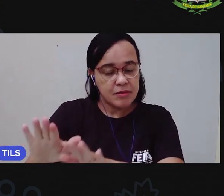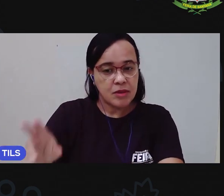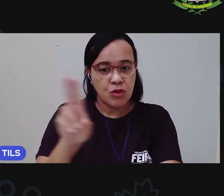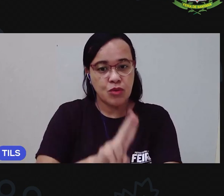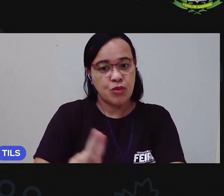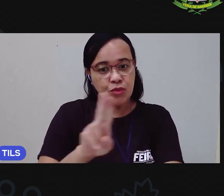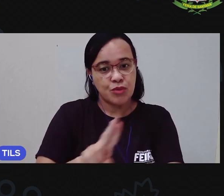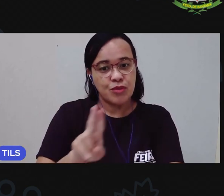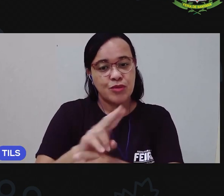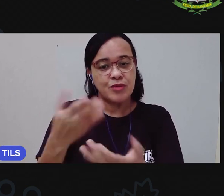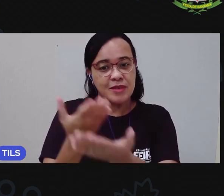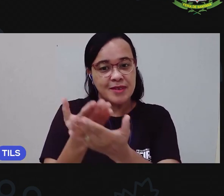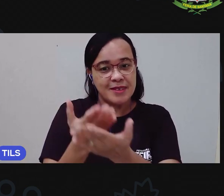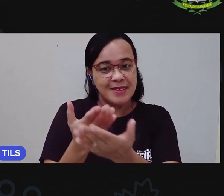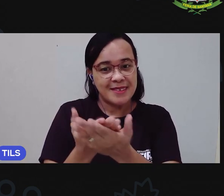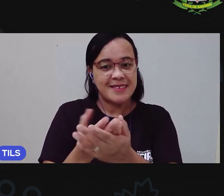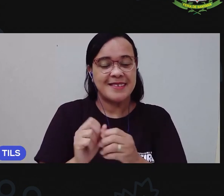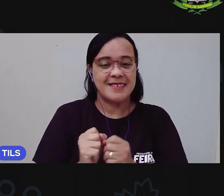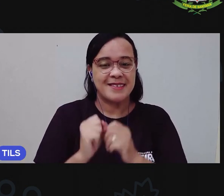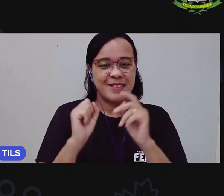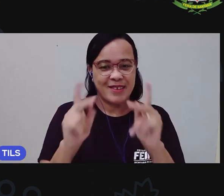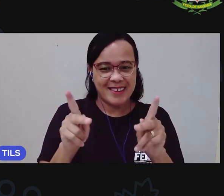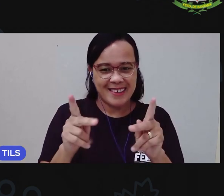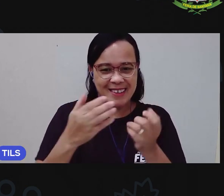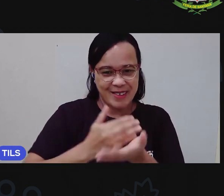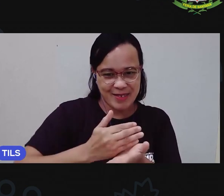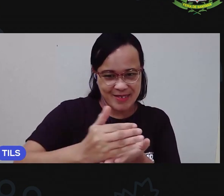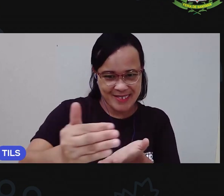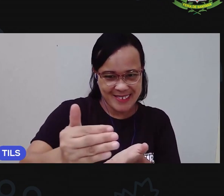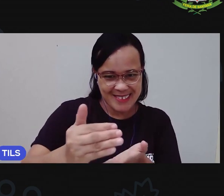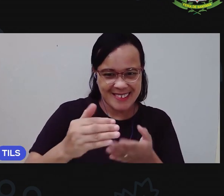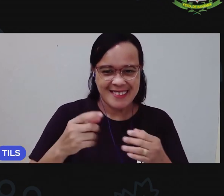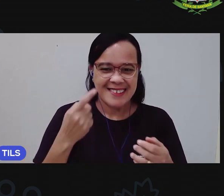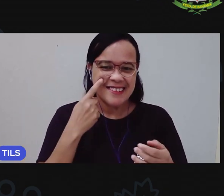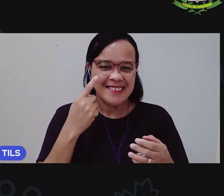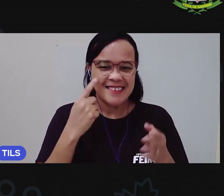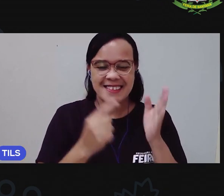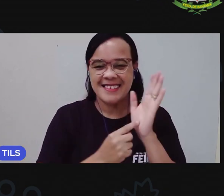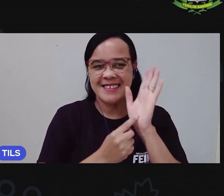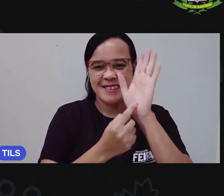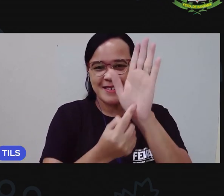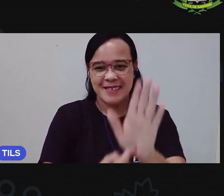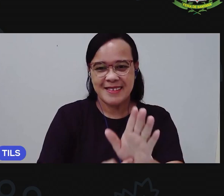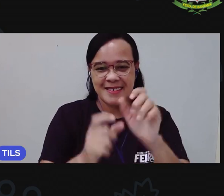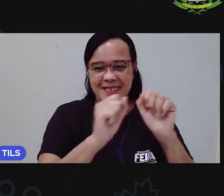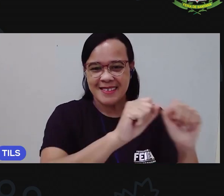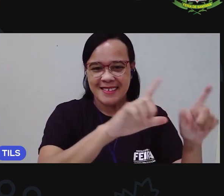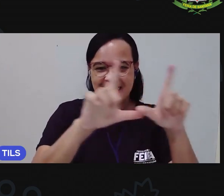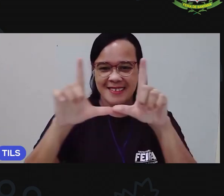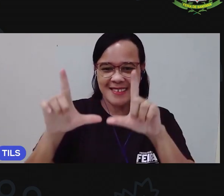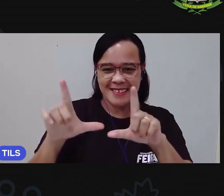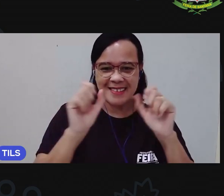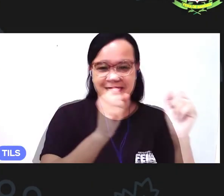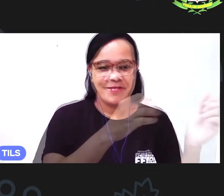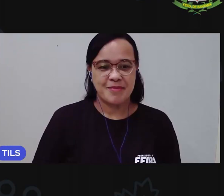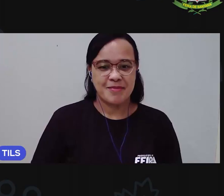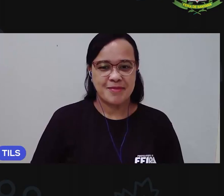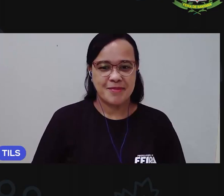aula, tá bom? Vamos começar? Vou mostrar a apresentação desta aula.